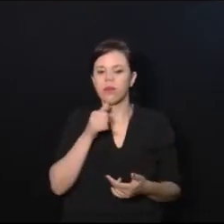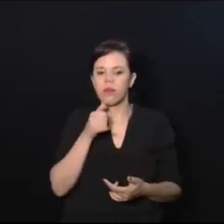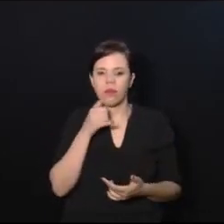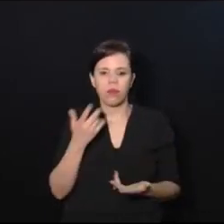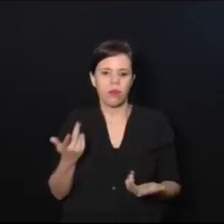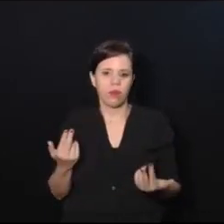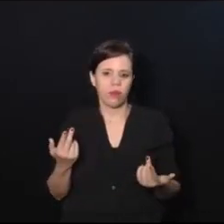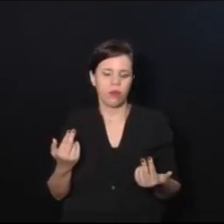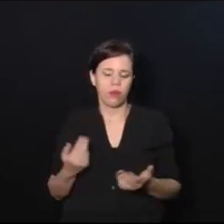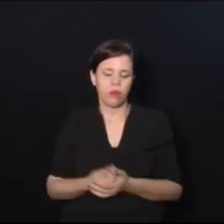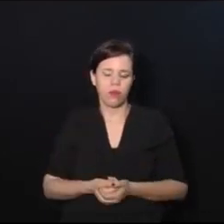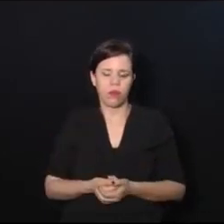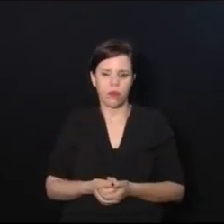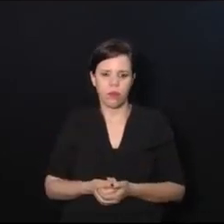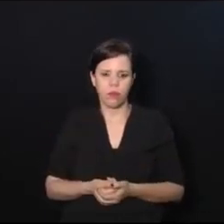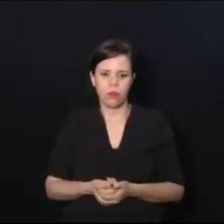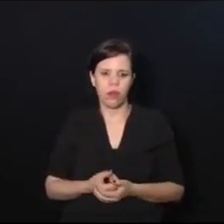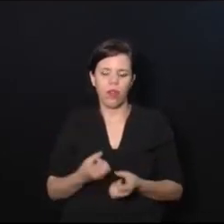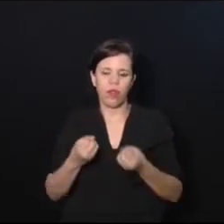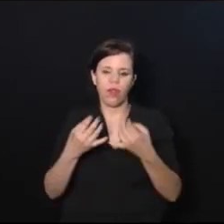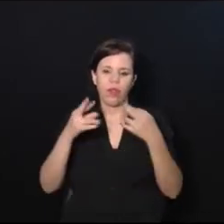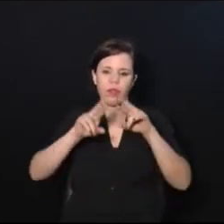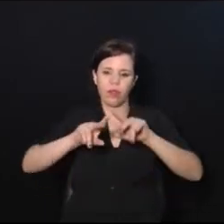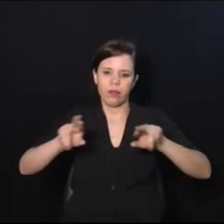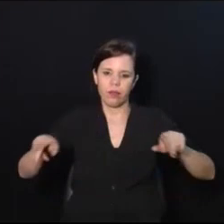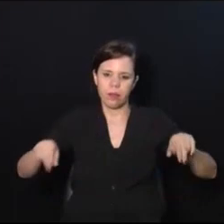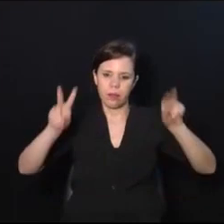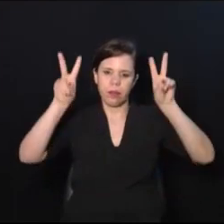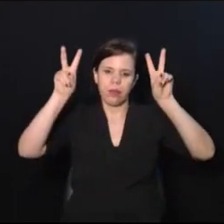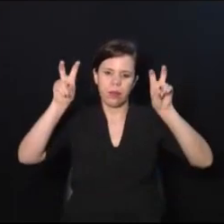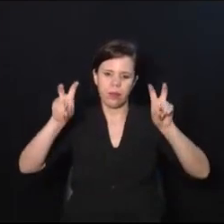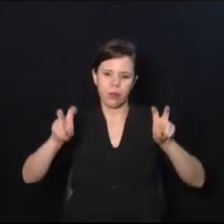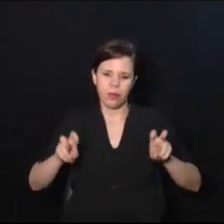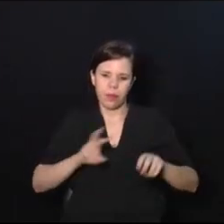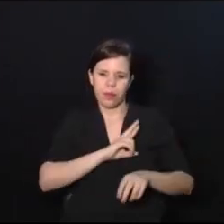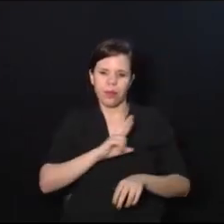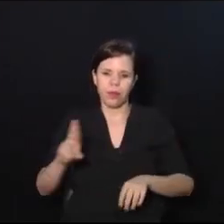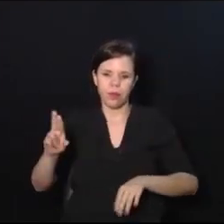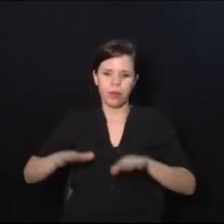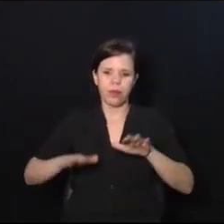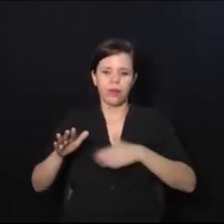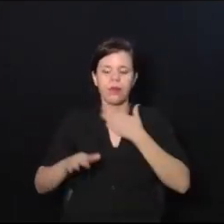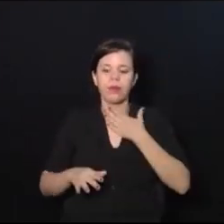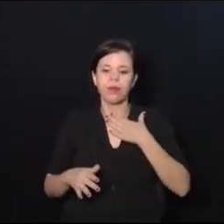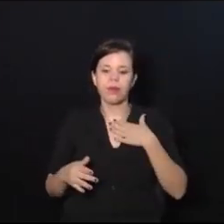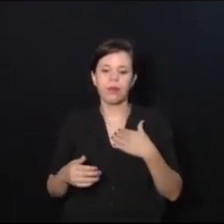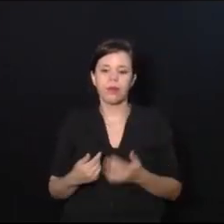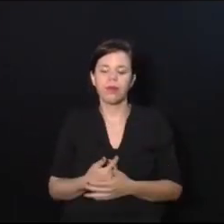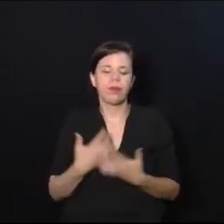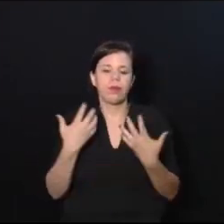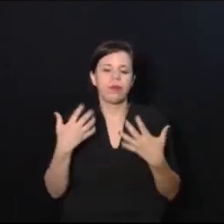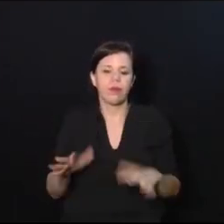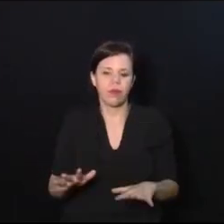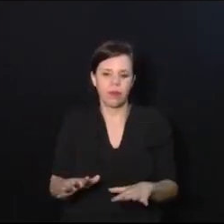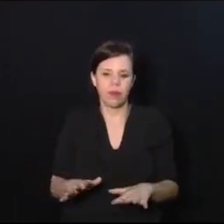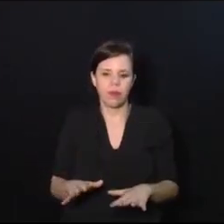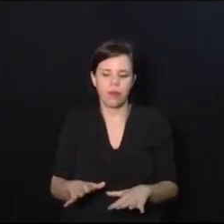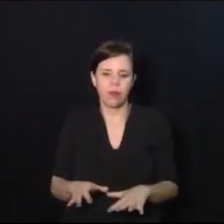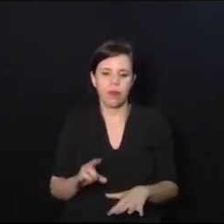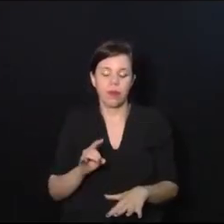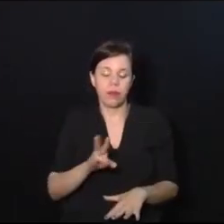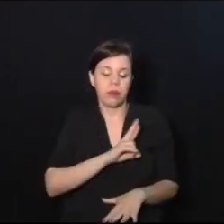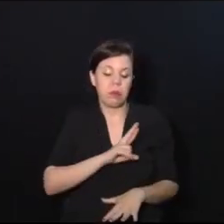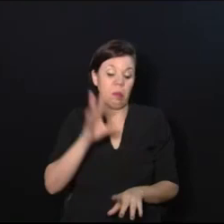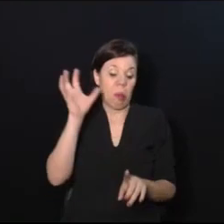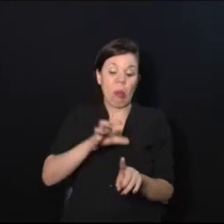coisa que fala de vários assuntos, várias, até religiões às vezes, mas eu não quero que a gente olhe pelo lado